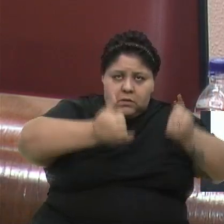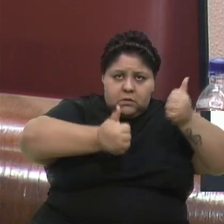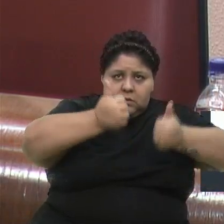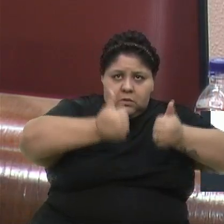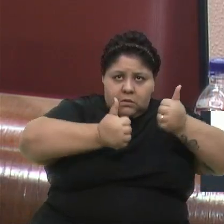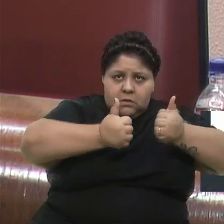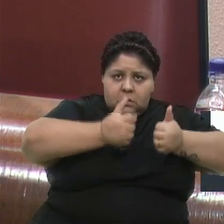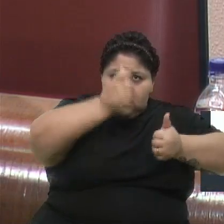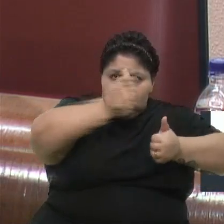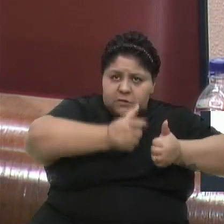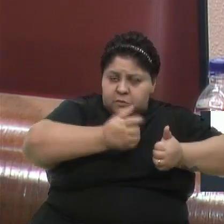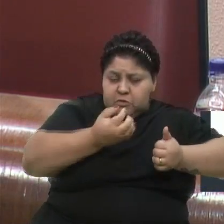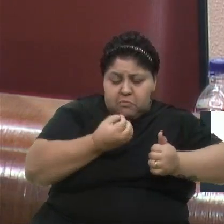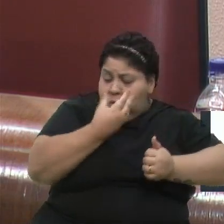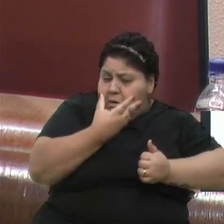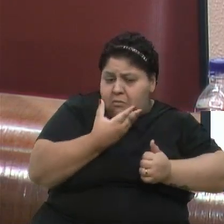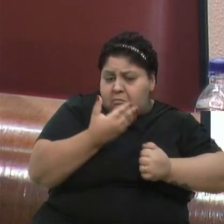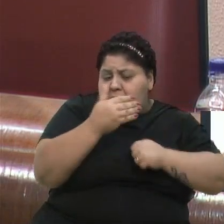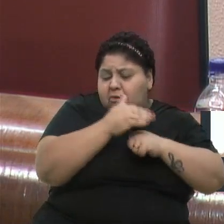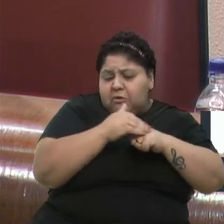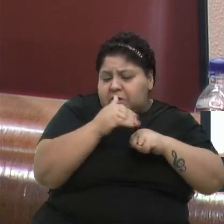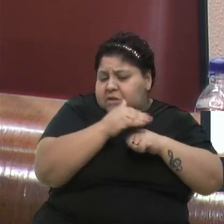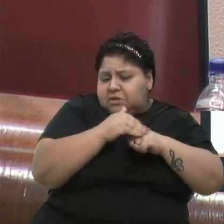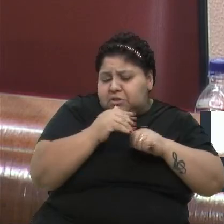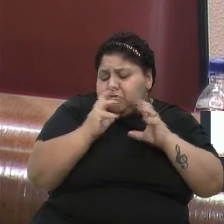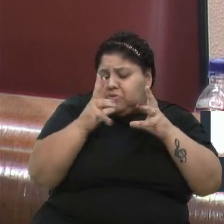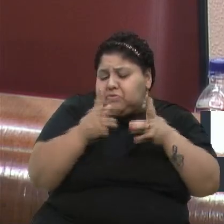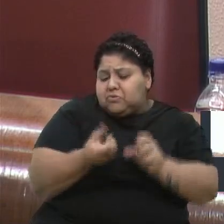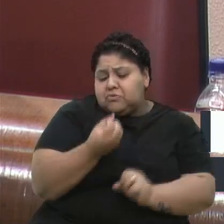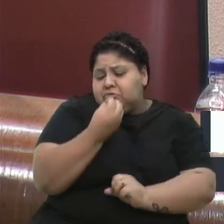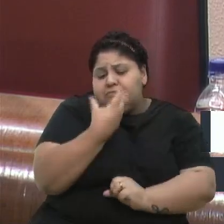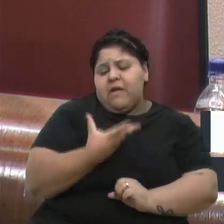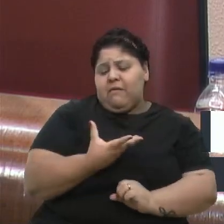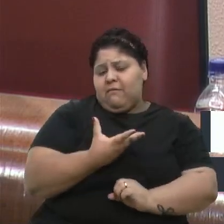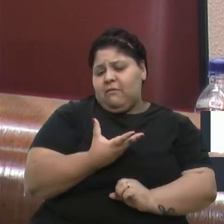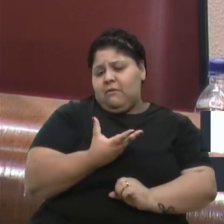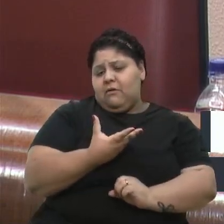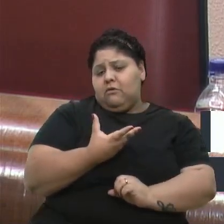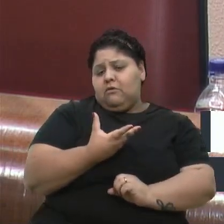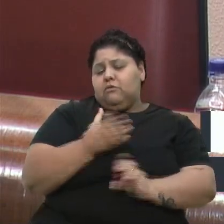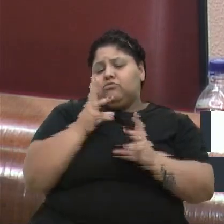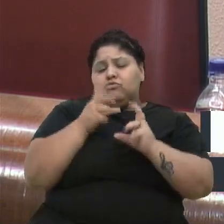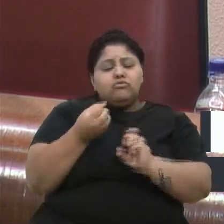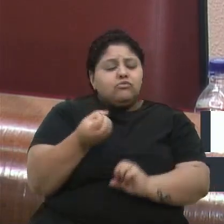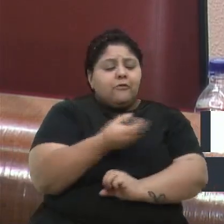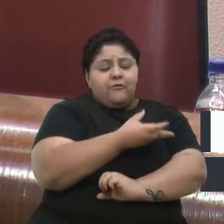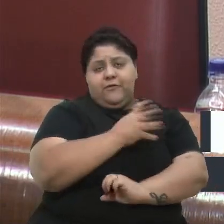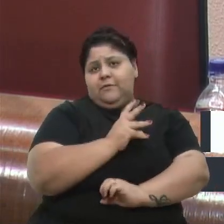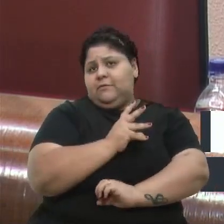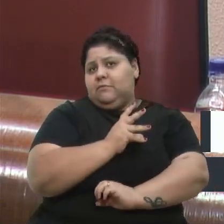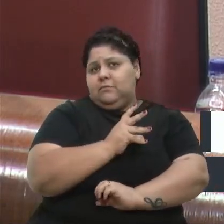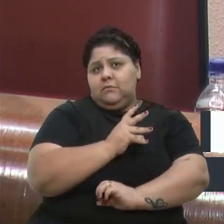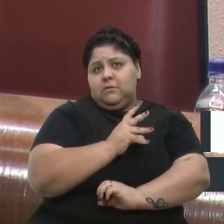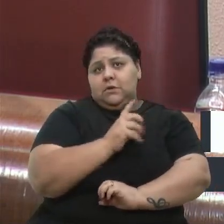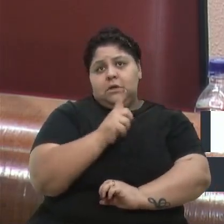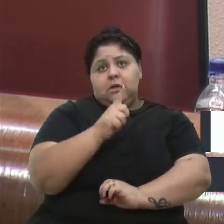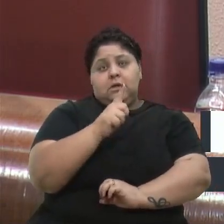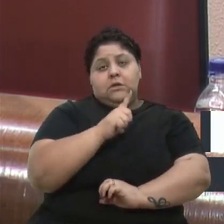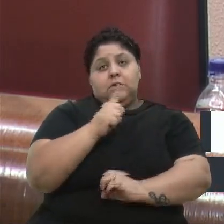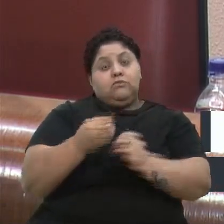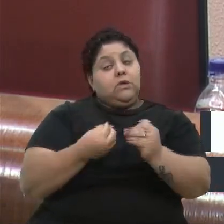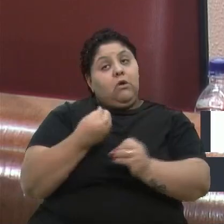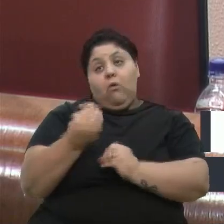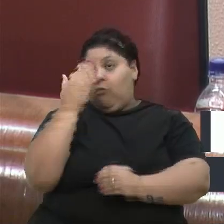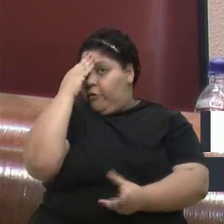Coitadinhos, são os gurizinhos, né? São tudo do bem, são tudo os gurizes e as gurias do bem. É inacreditável, eu escutei isso. Depois